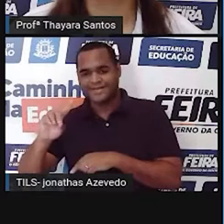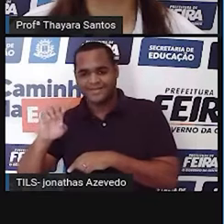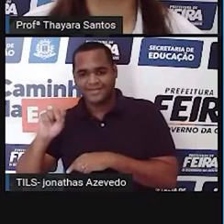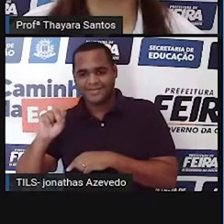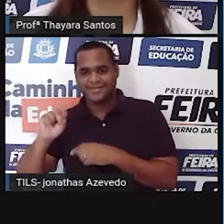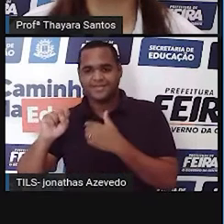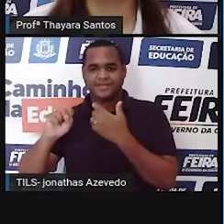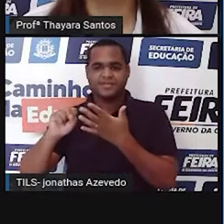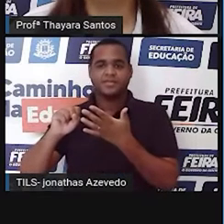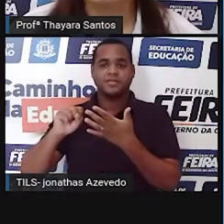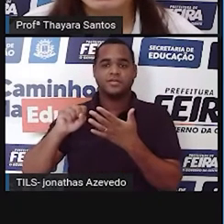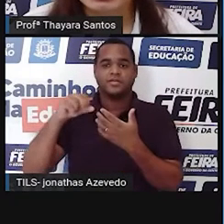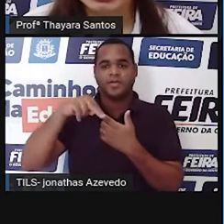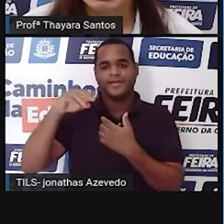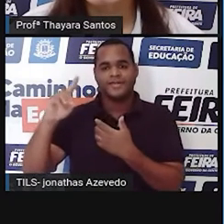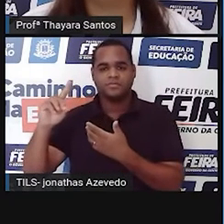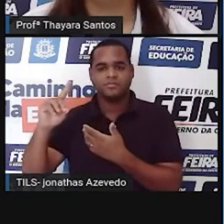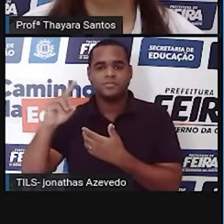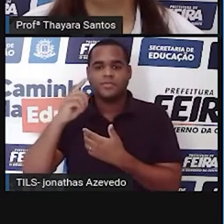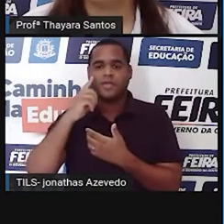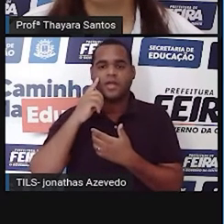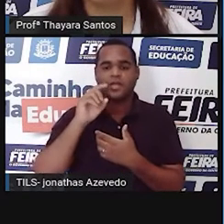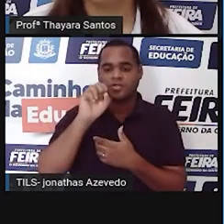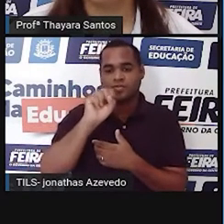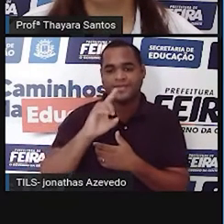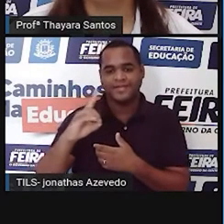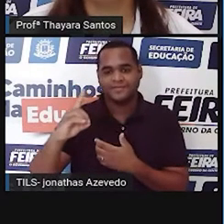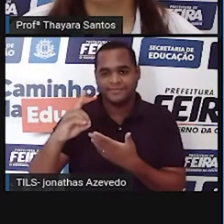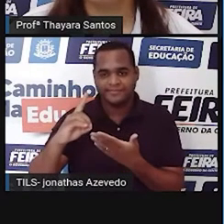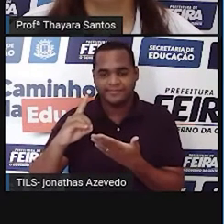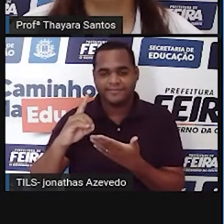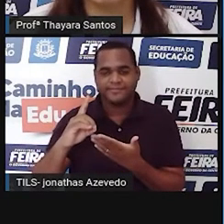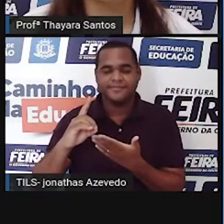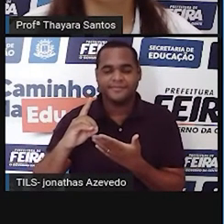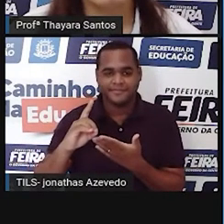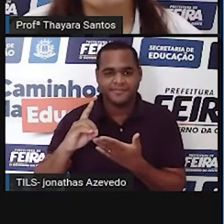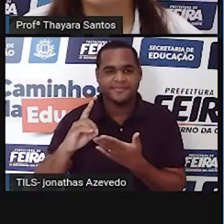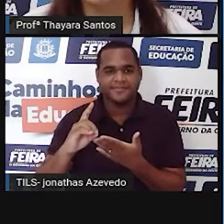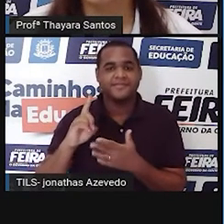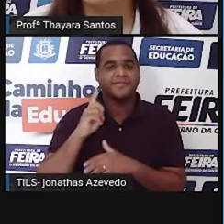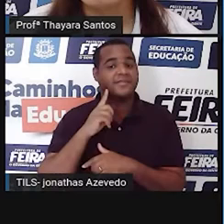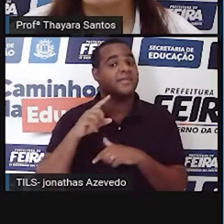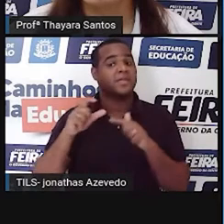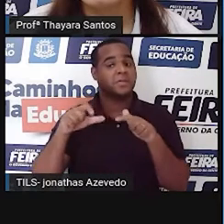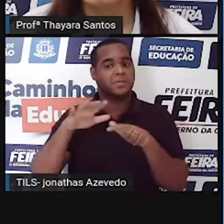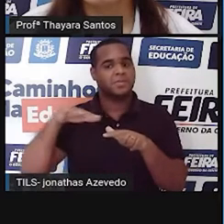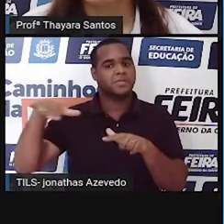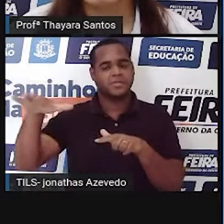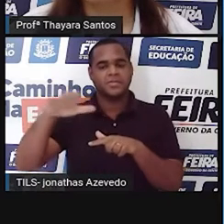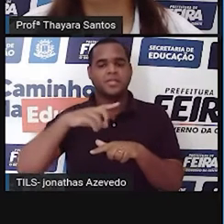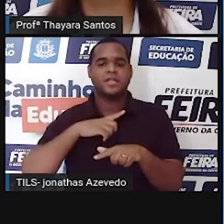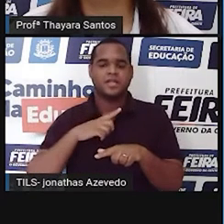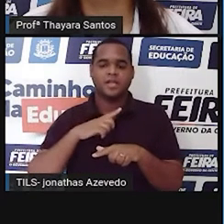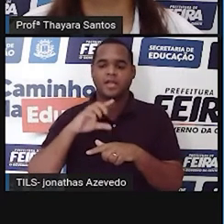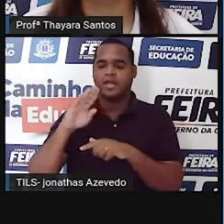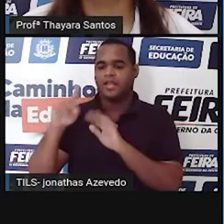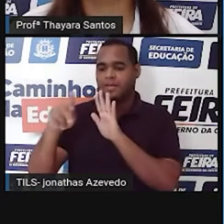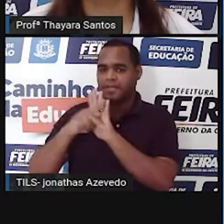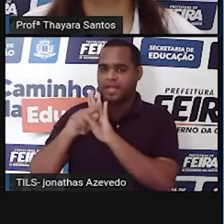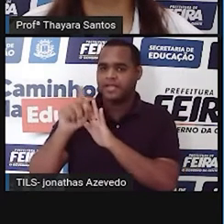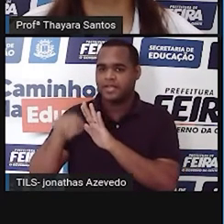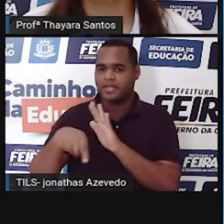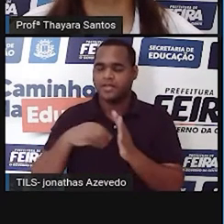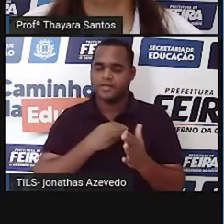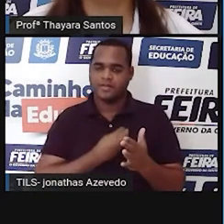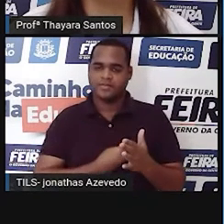aqui também na região sudeste, tem esse bioma. Então, esse bioma ele é característico